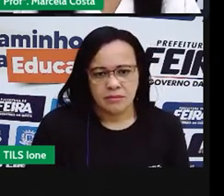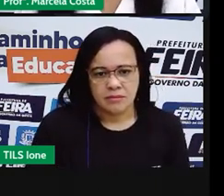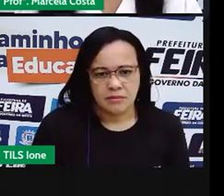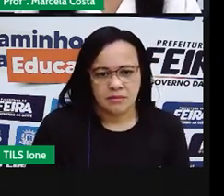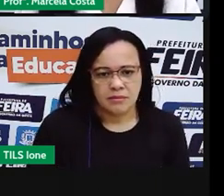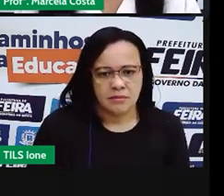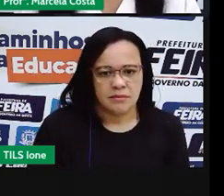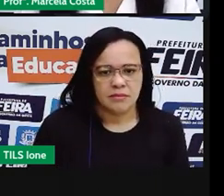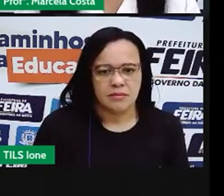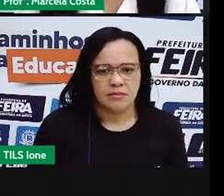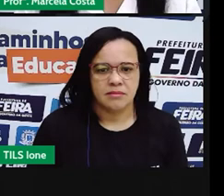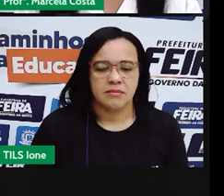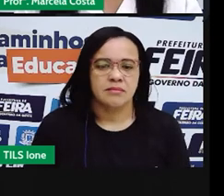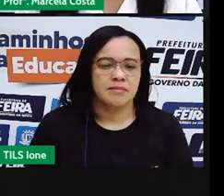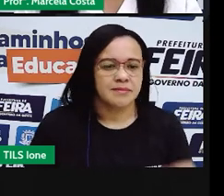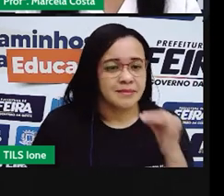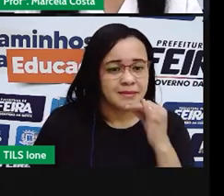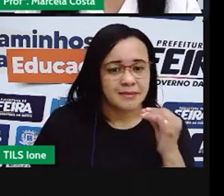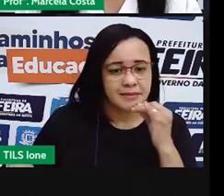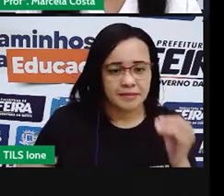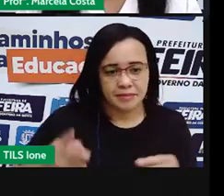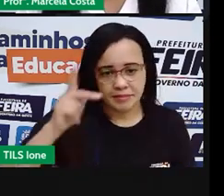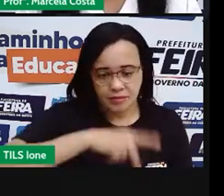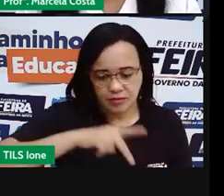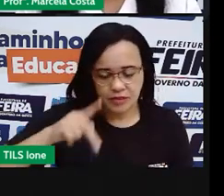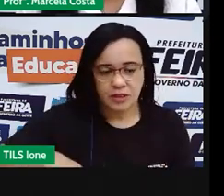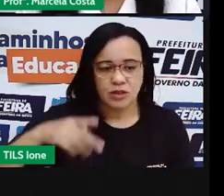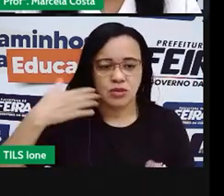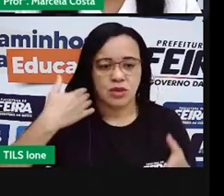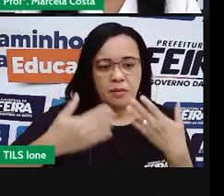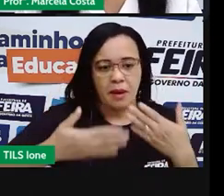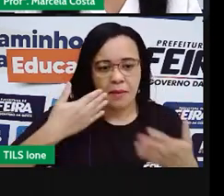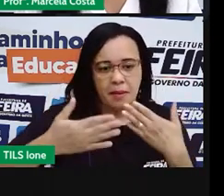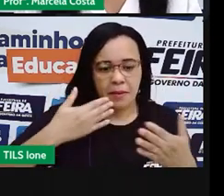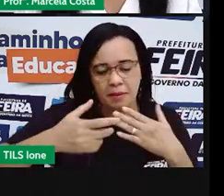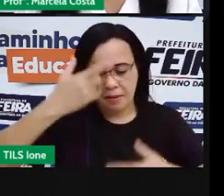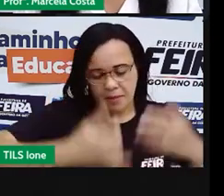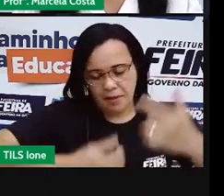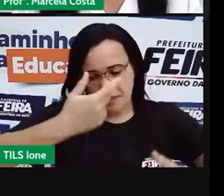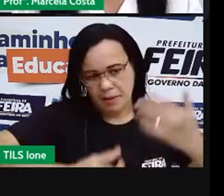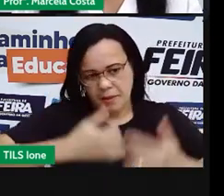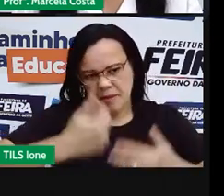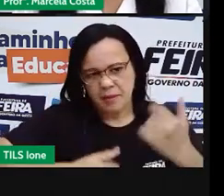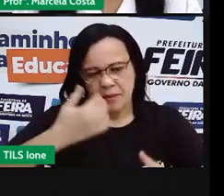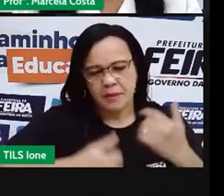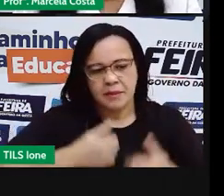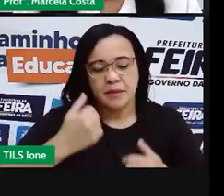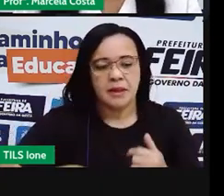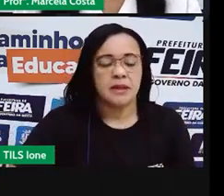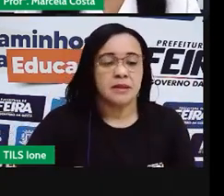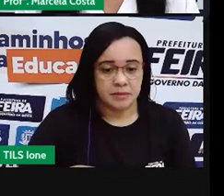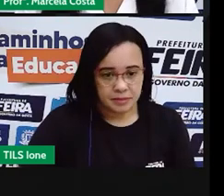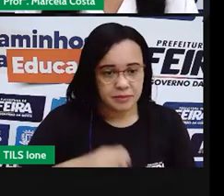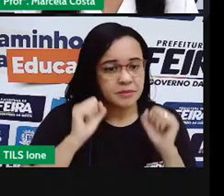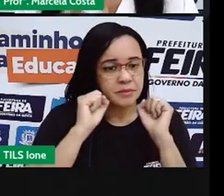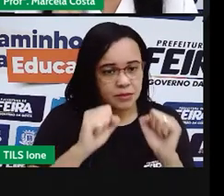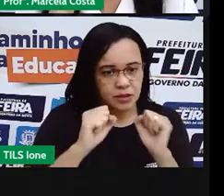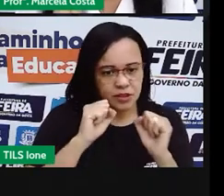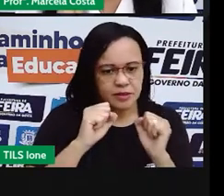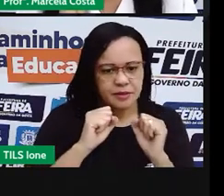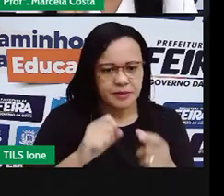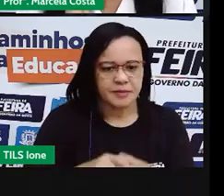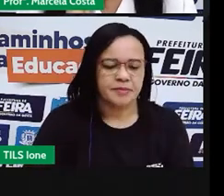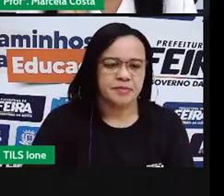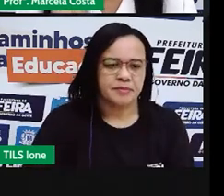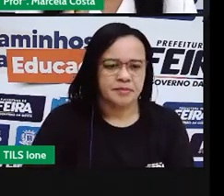porque se ficar aberto pode gerar ruído, microfone que é um